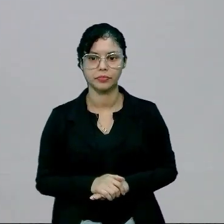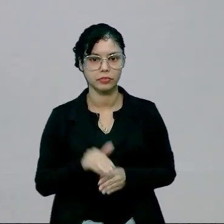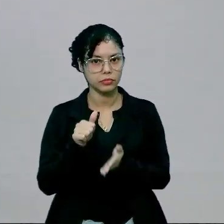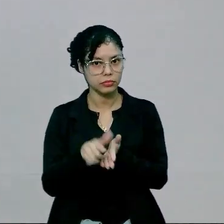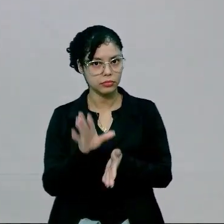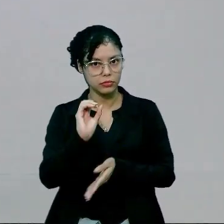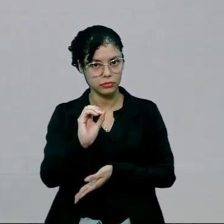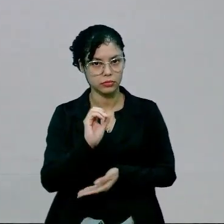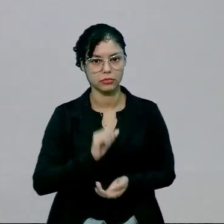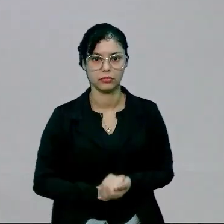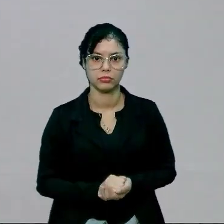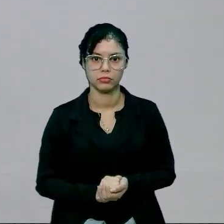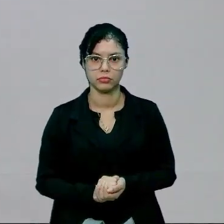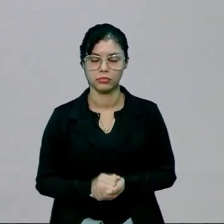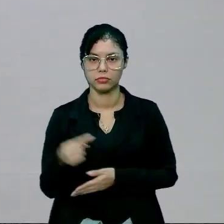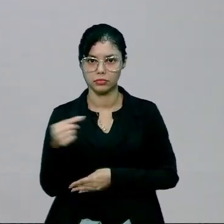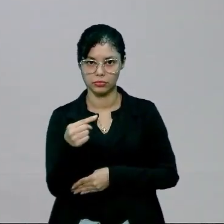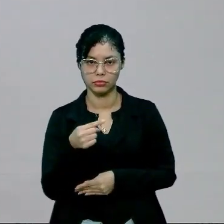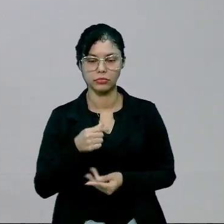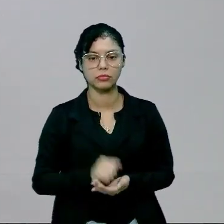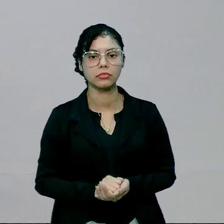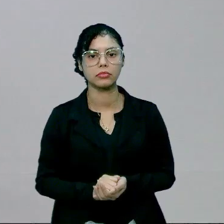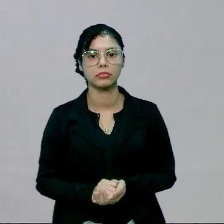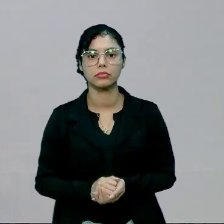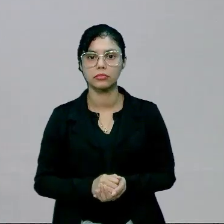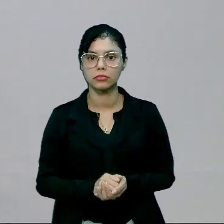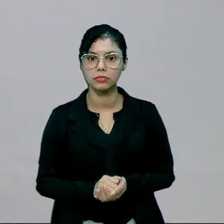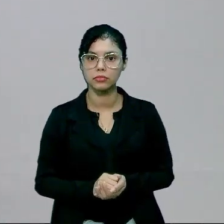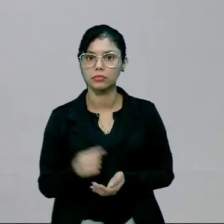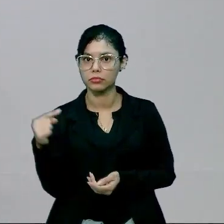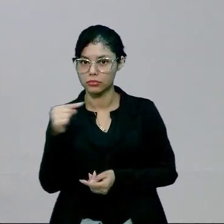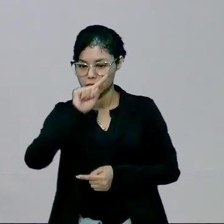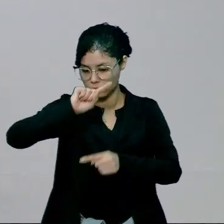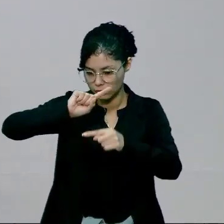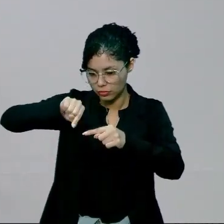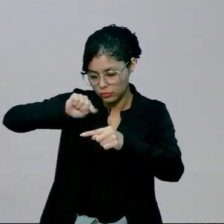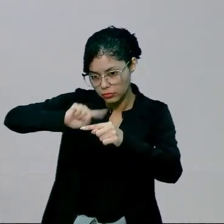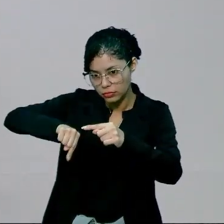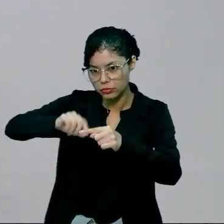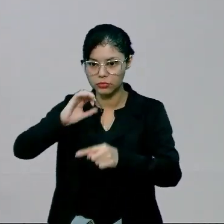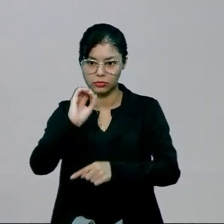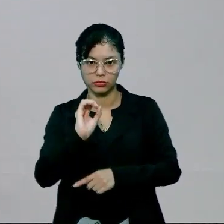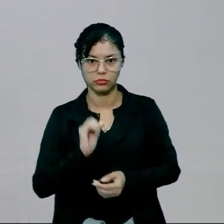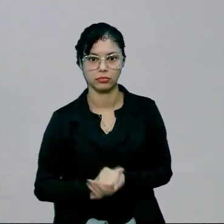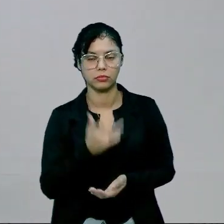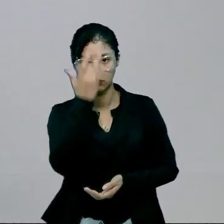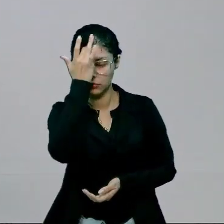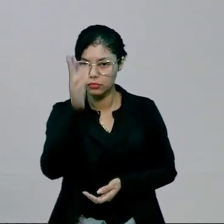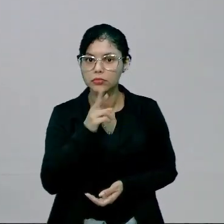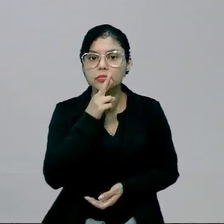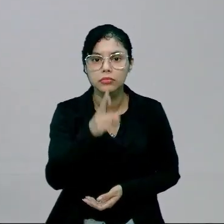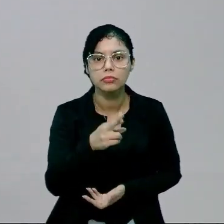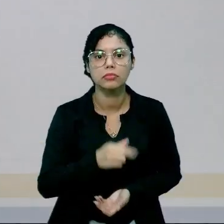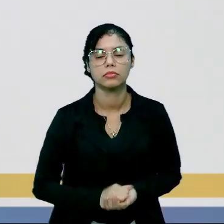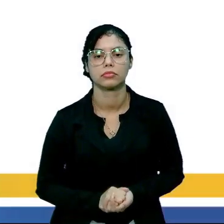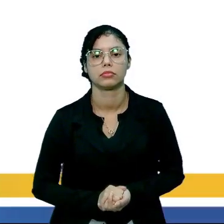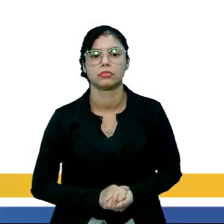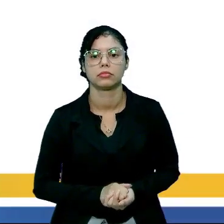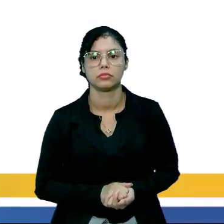Elimina os zeros, fica menos. Então, desculpa, fica menos zeros. Então, fica mais fácil da gente resolver.